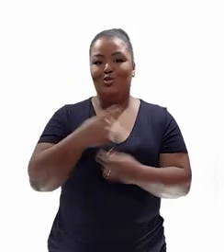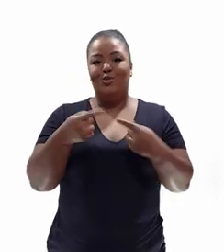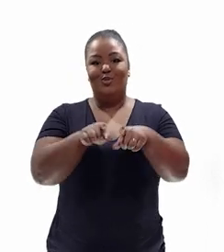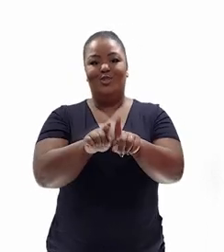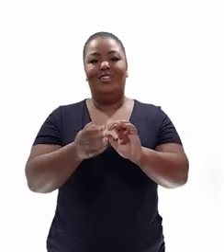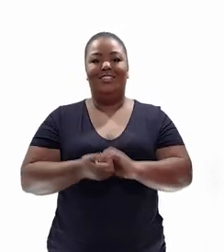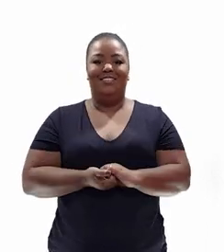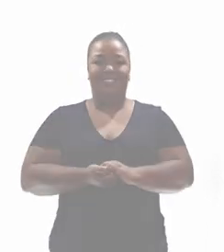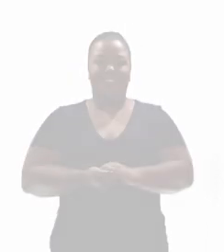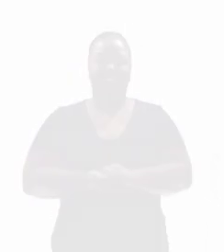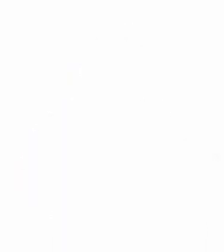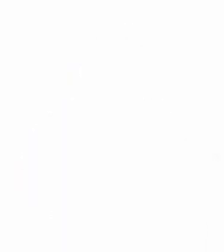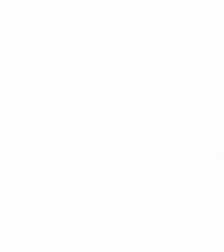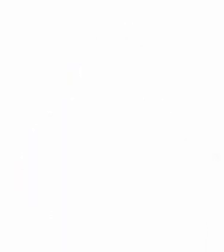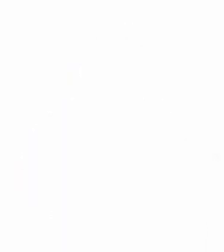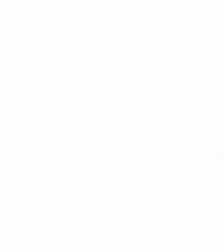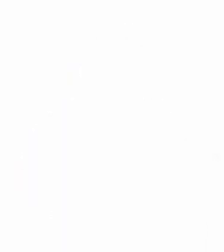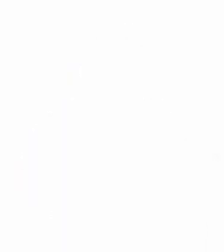nos une.